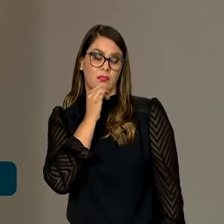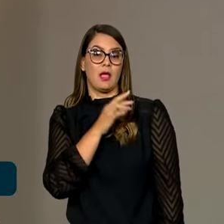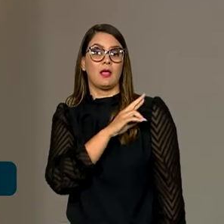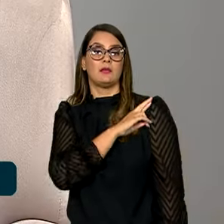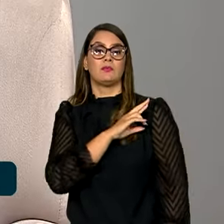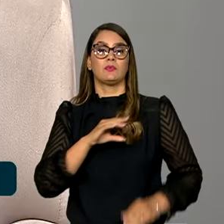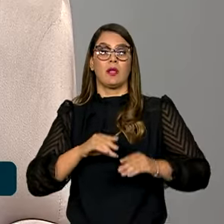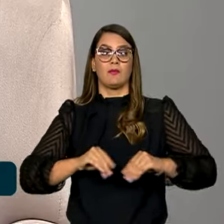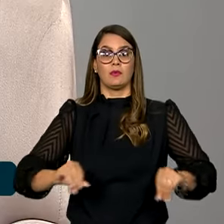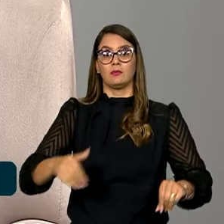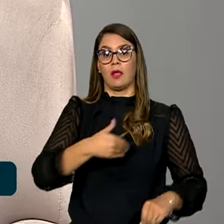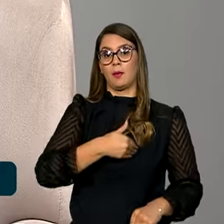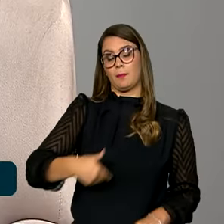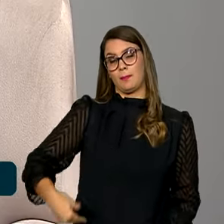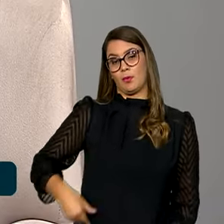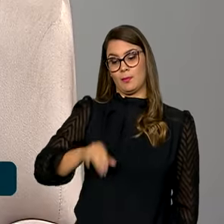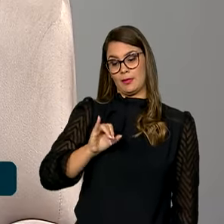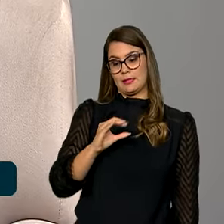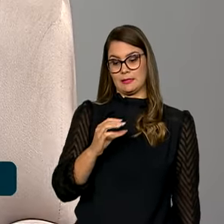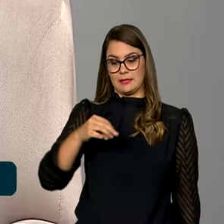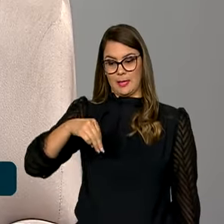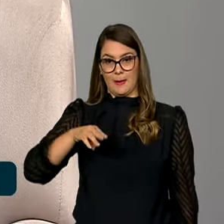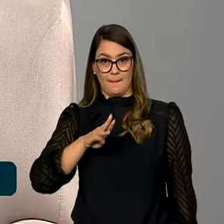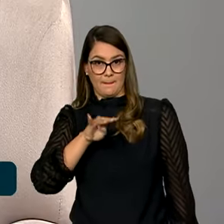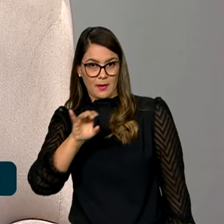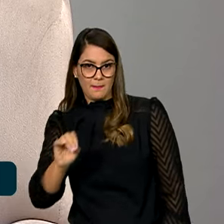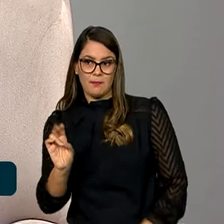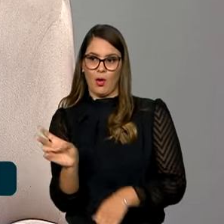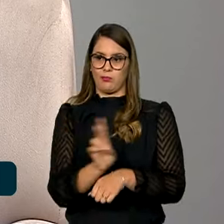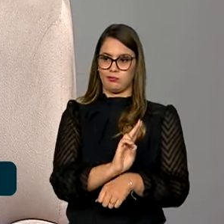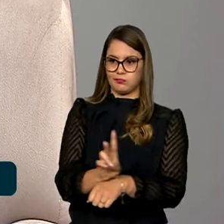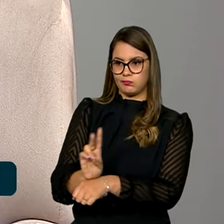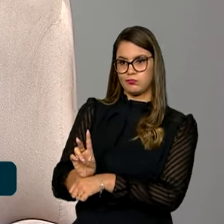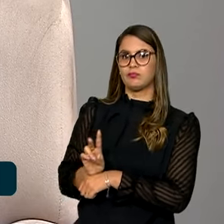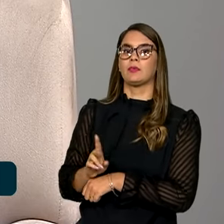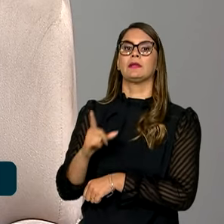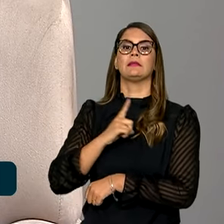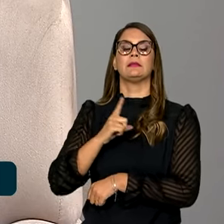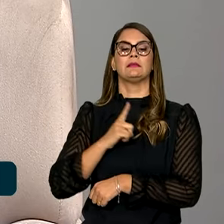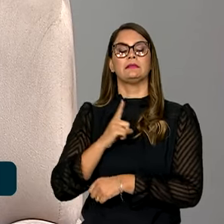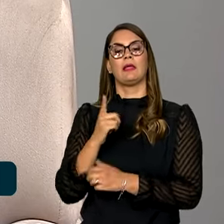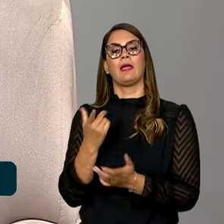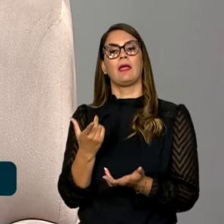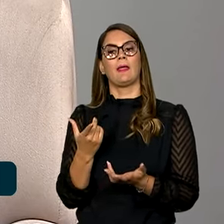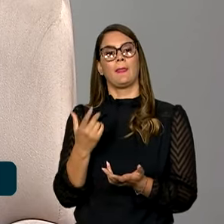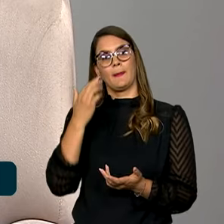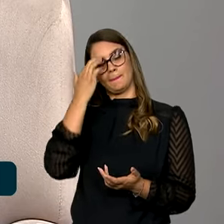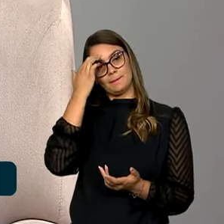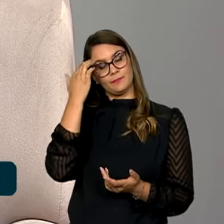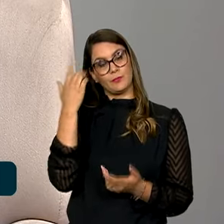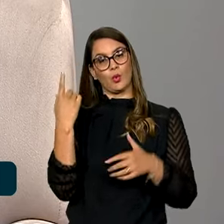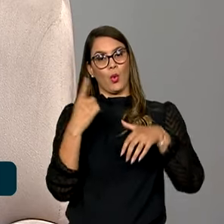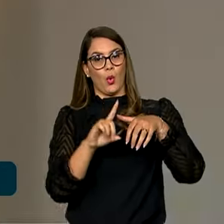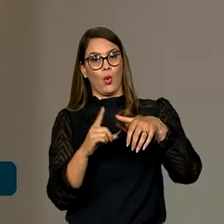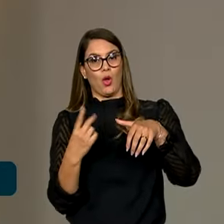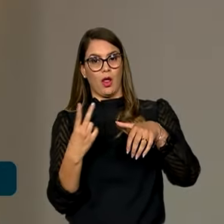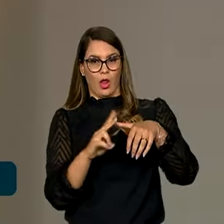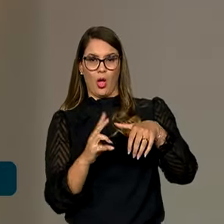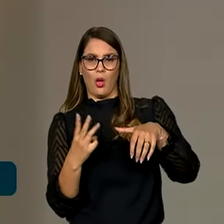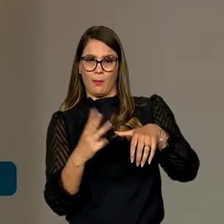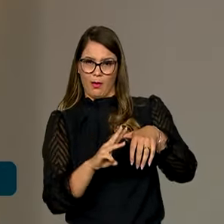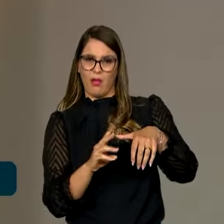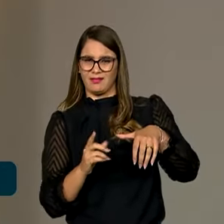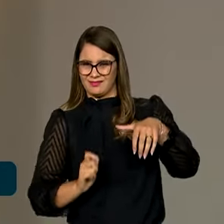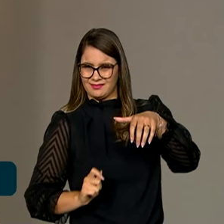públicas, a ICMB, responsável pelas unidades de conservação, onde existem sobreposições com quilombos. Então, existe uma grande